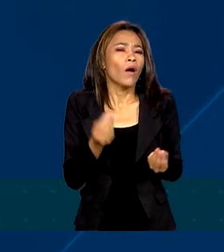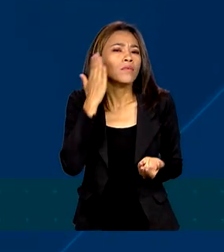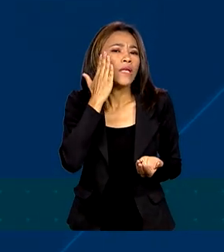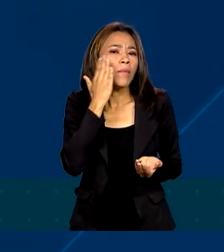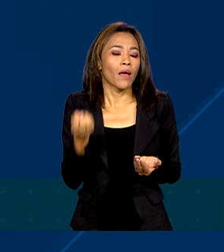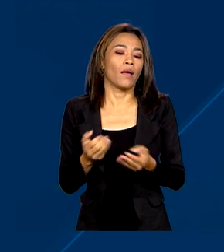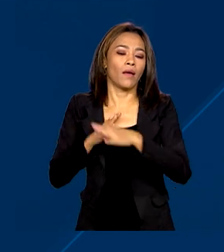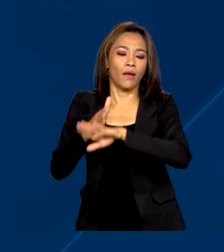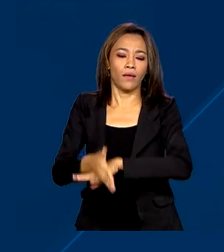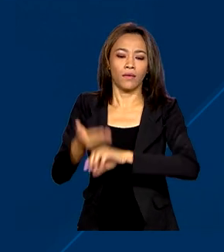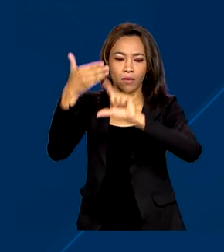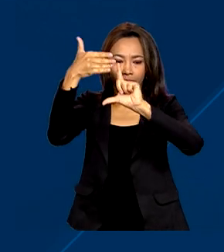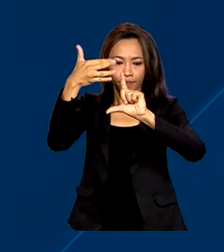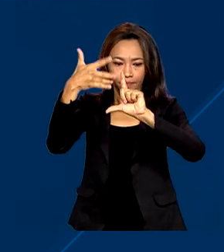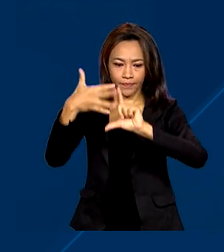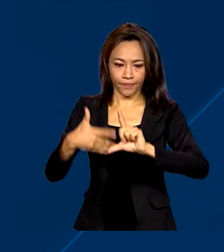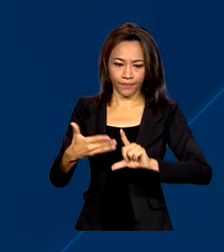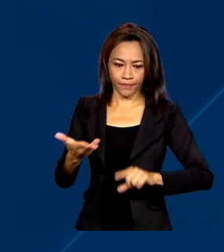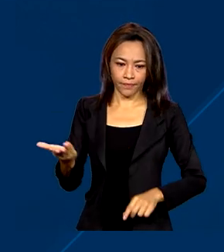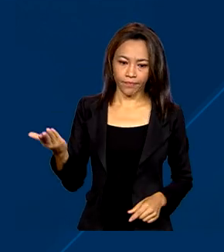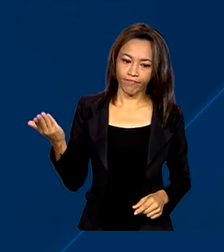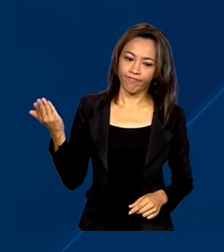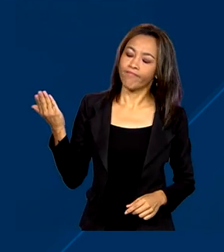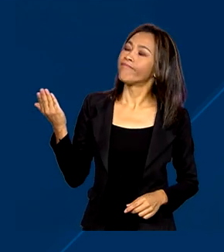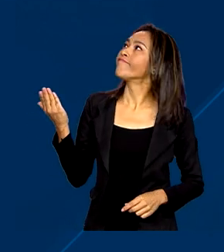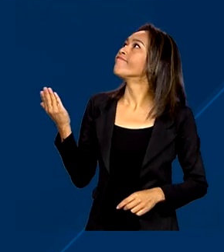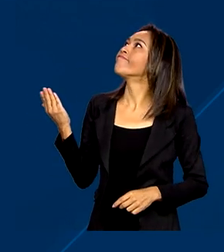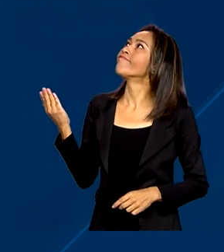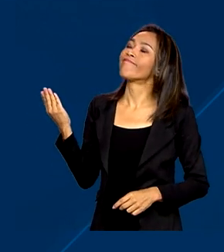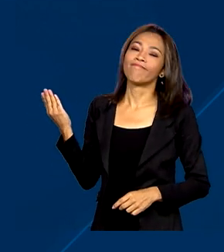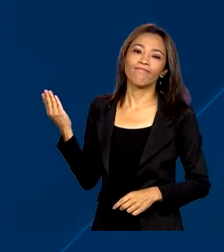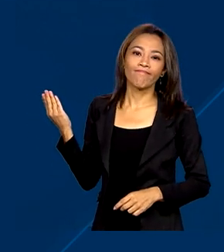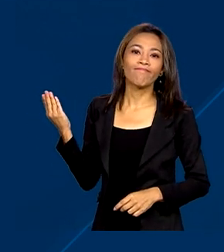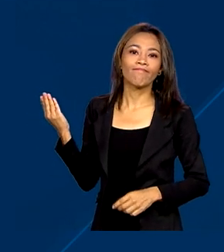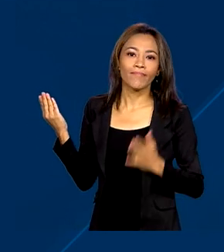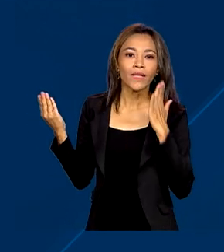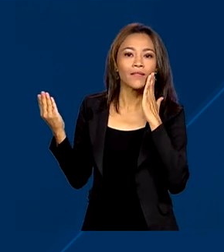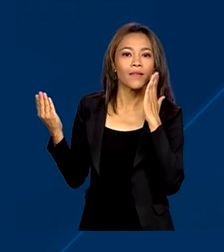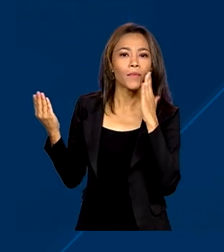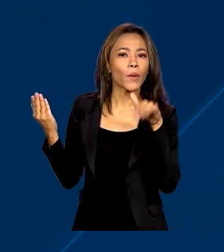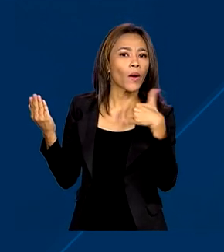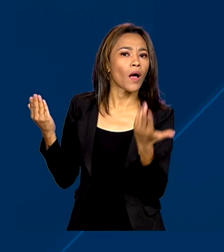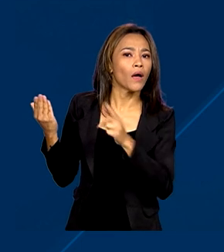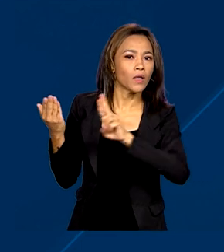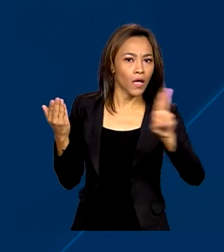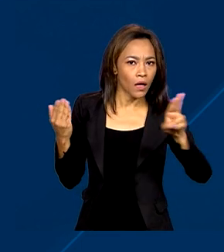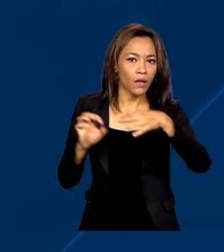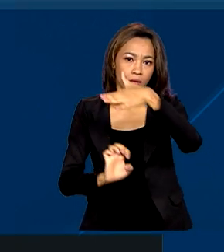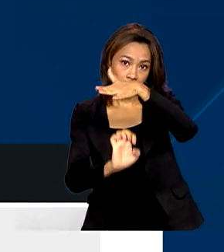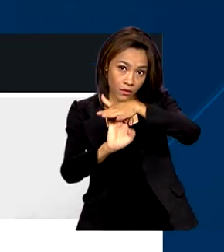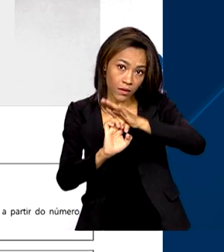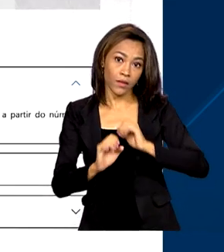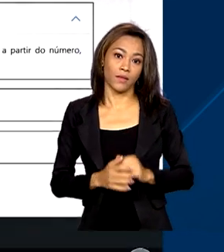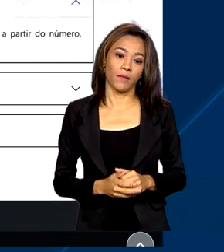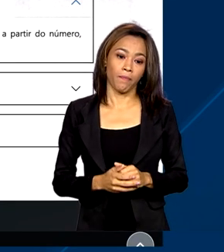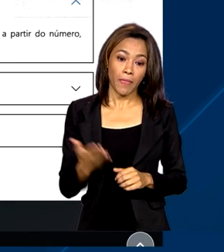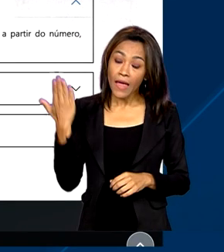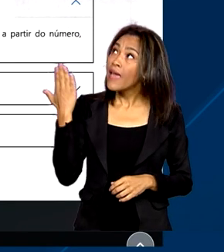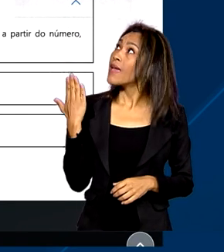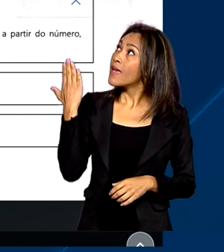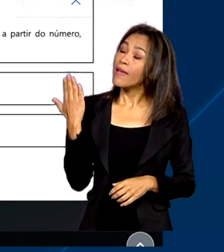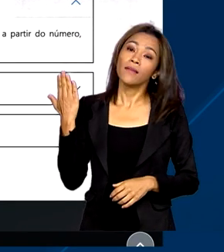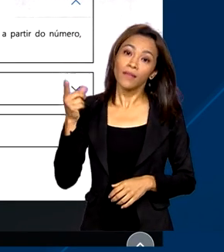acessar o site www.qualempresameligou.com.br. O site é uma